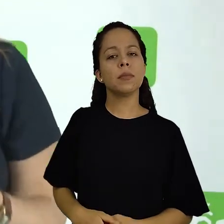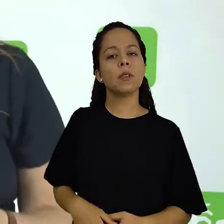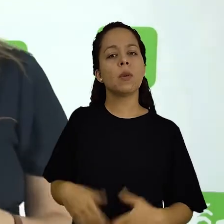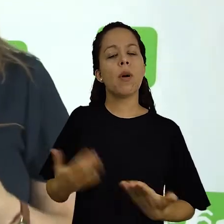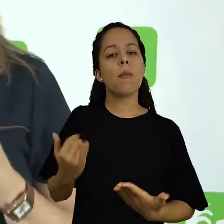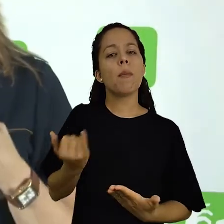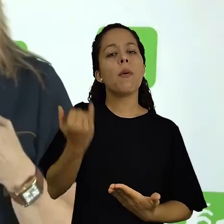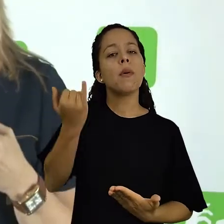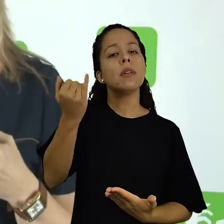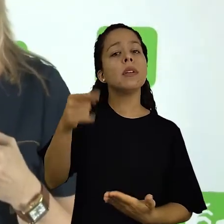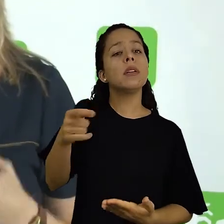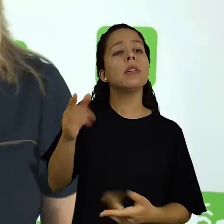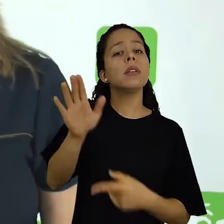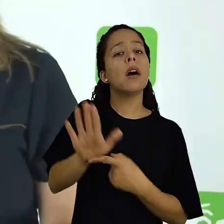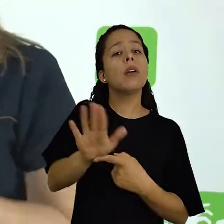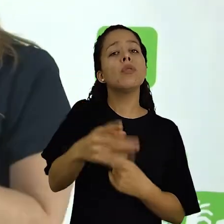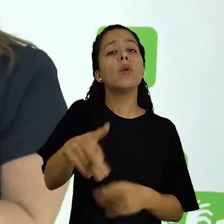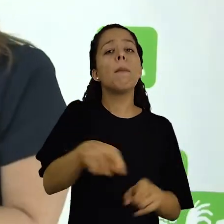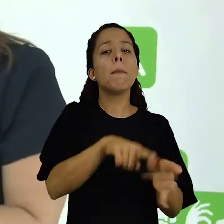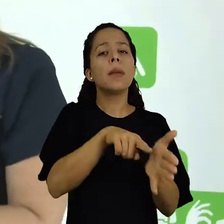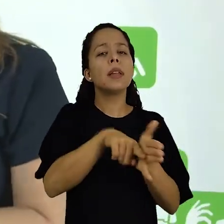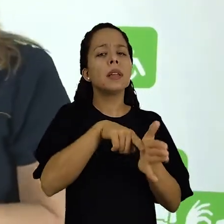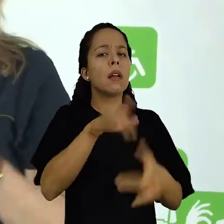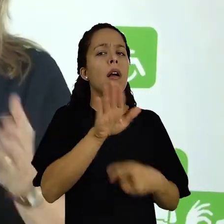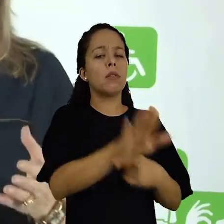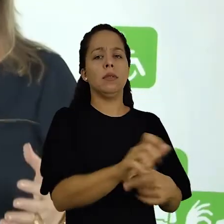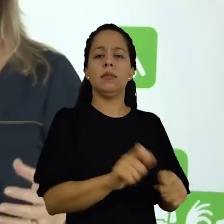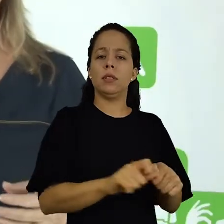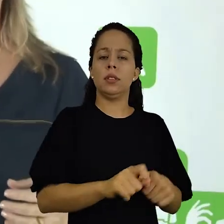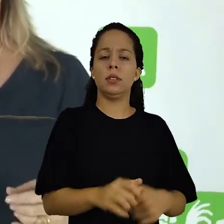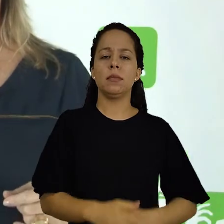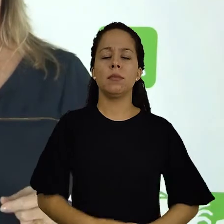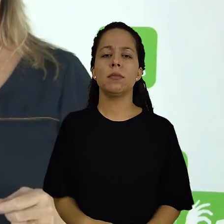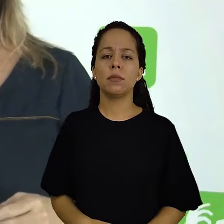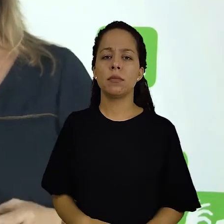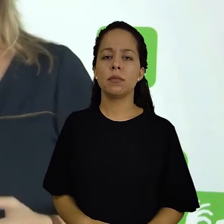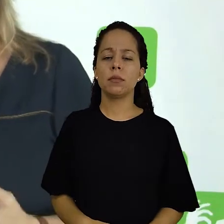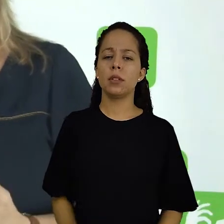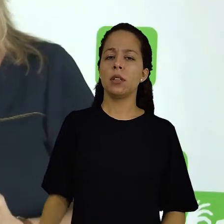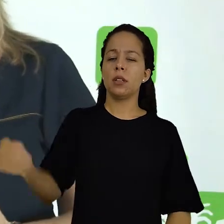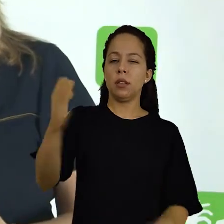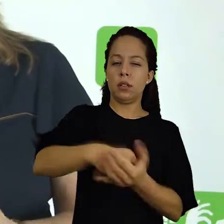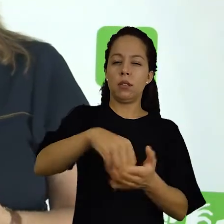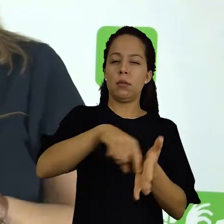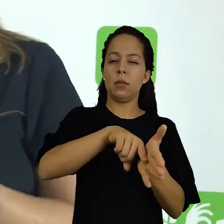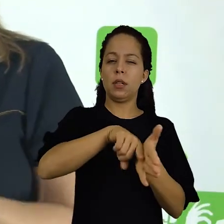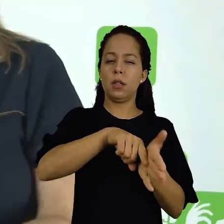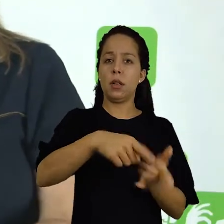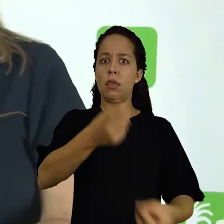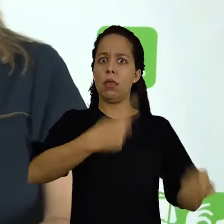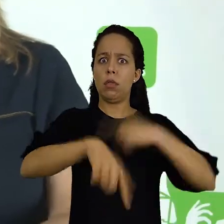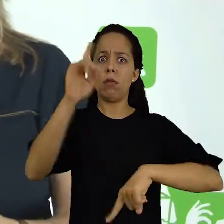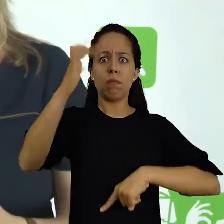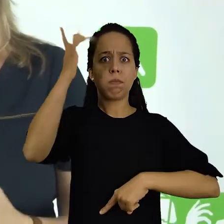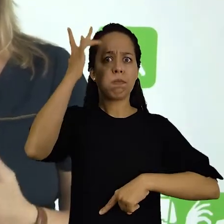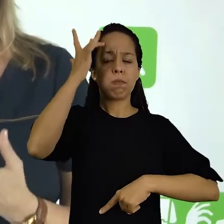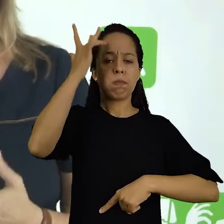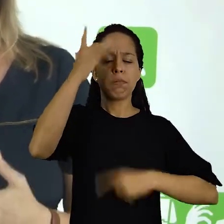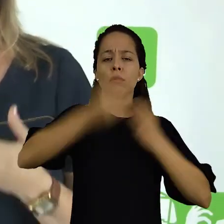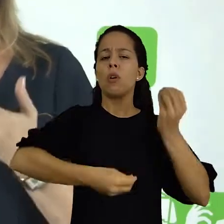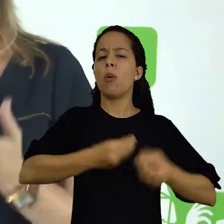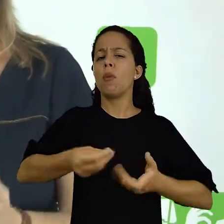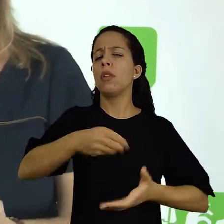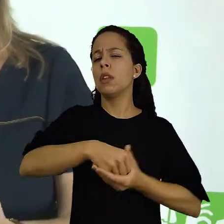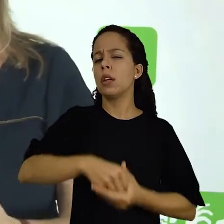da pesquisa que você pretende fazer? Uma outra pergunta é, qual é o grau de inovação, de